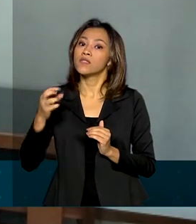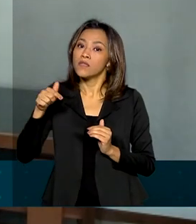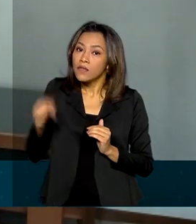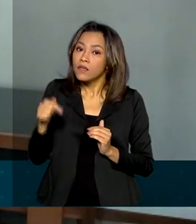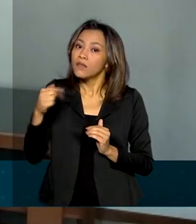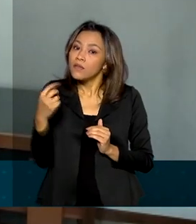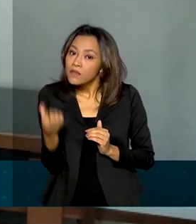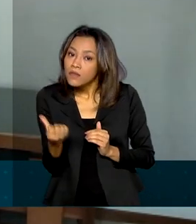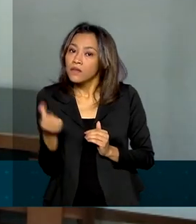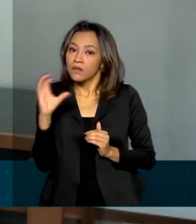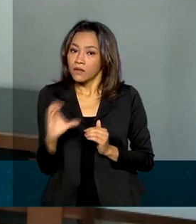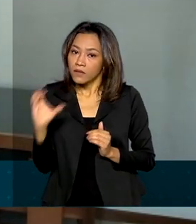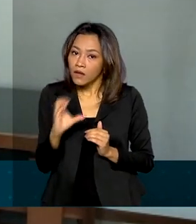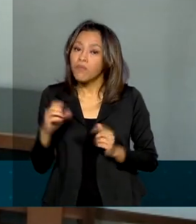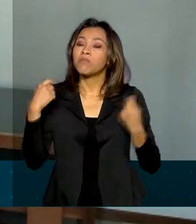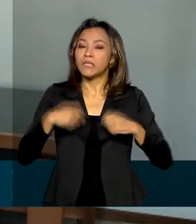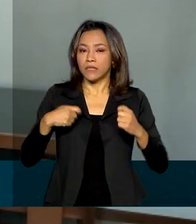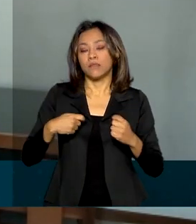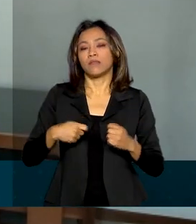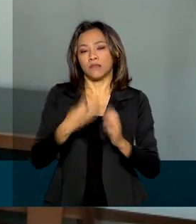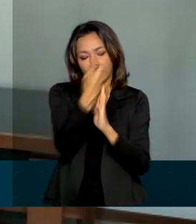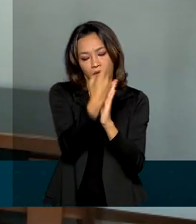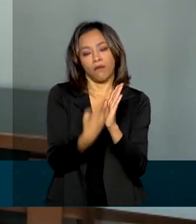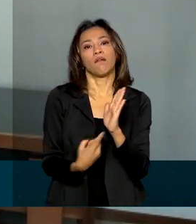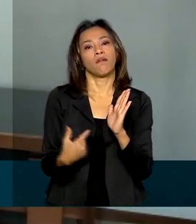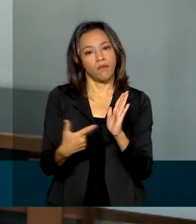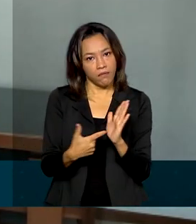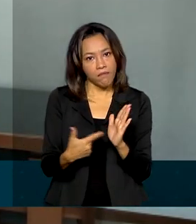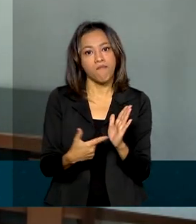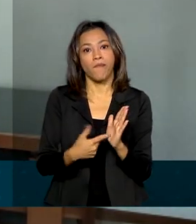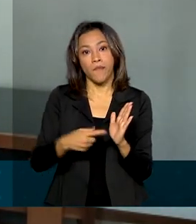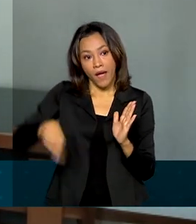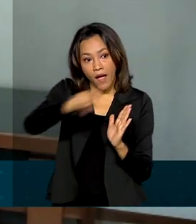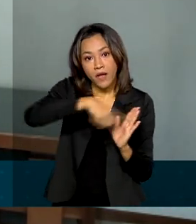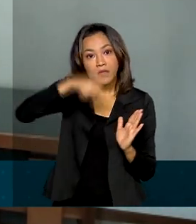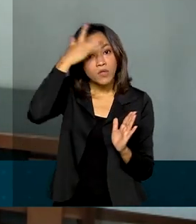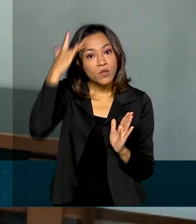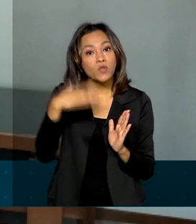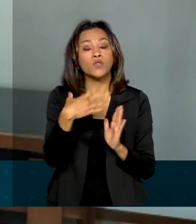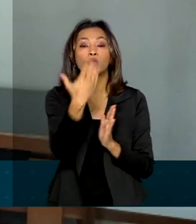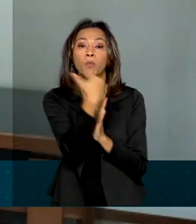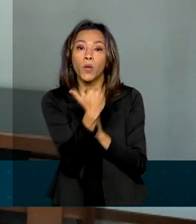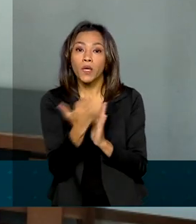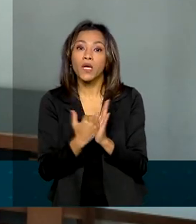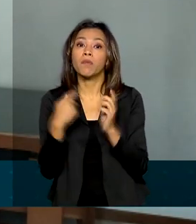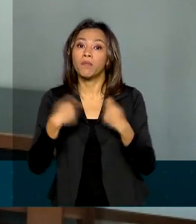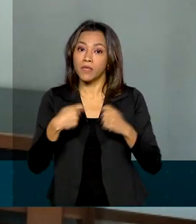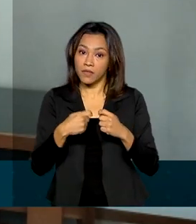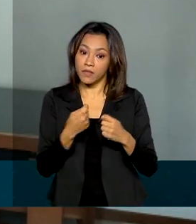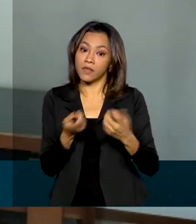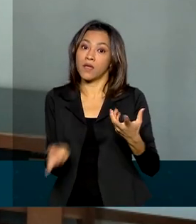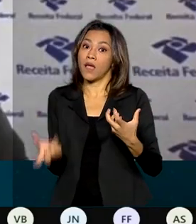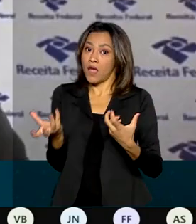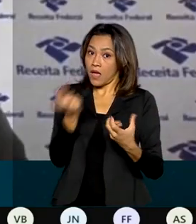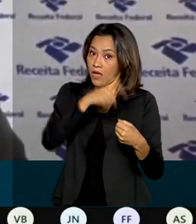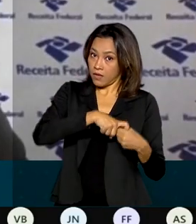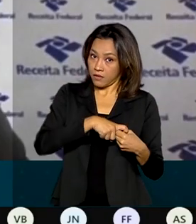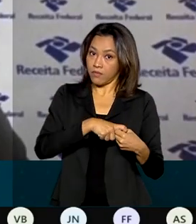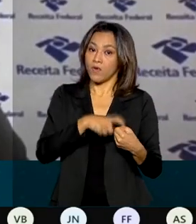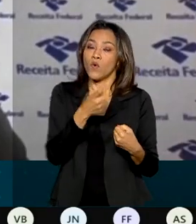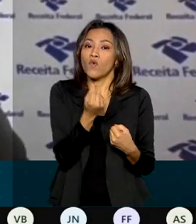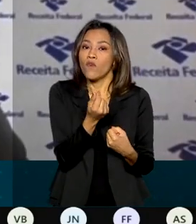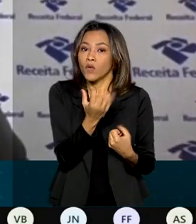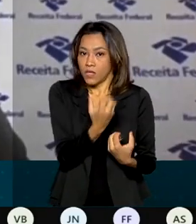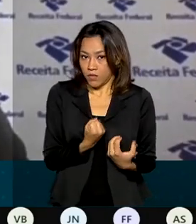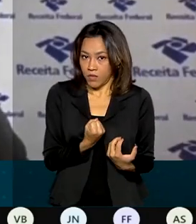Além de prestar contas ao Leão, os beneficiários do programa também devem devolver os valores recebidos. Se o